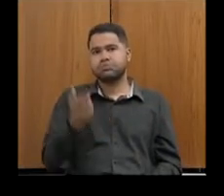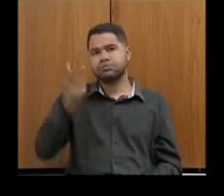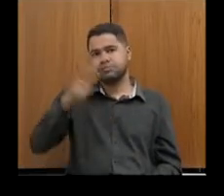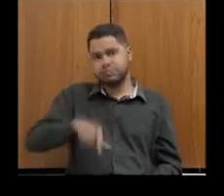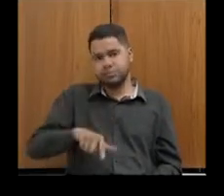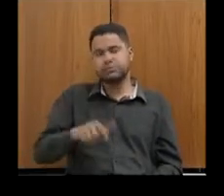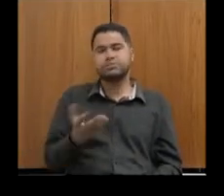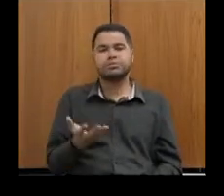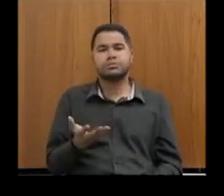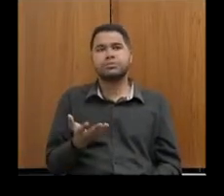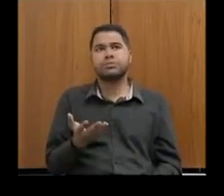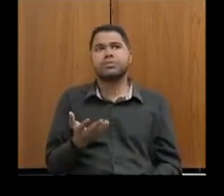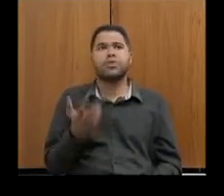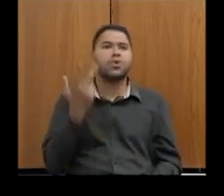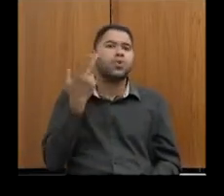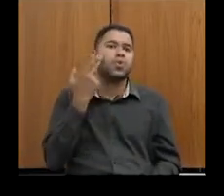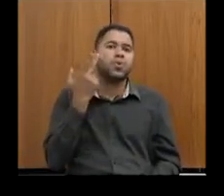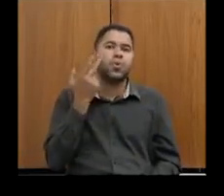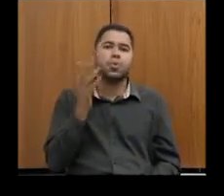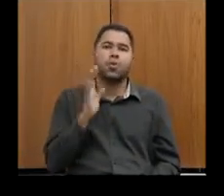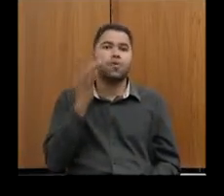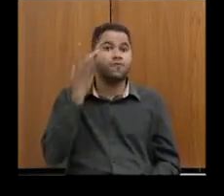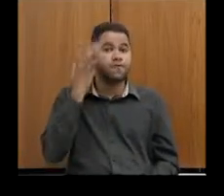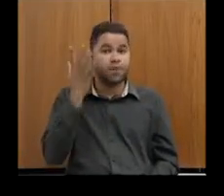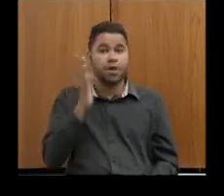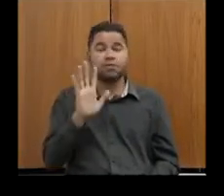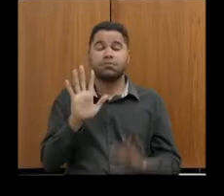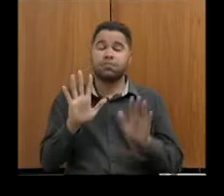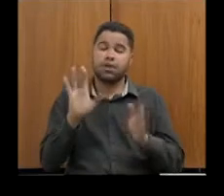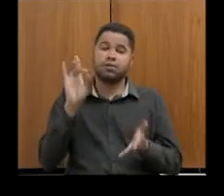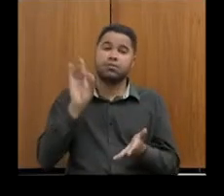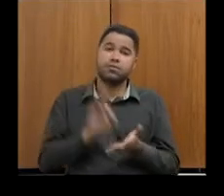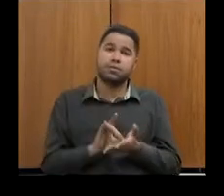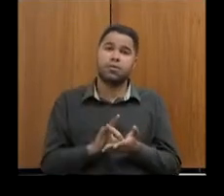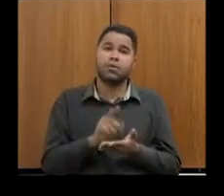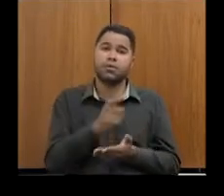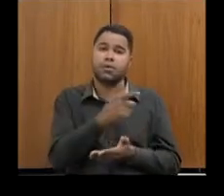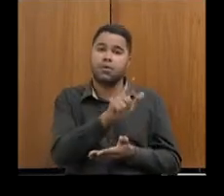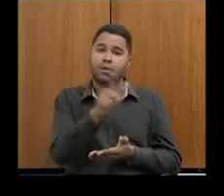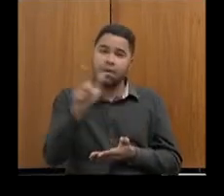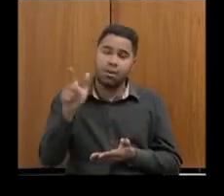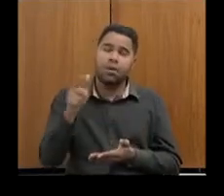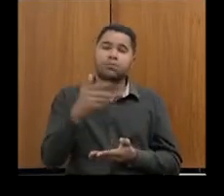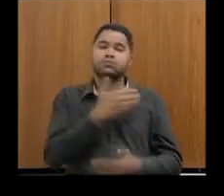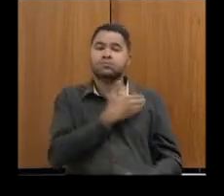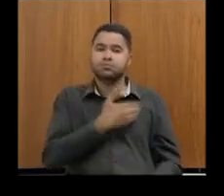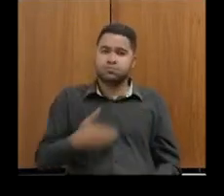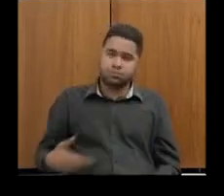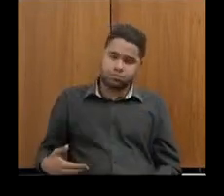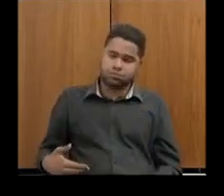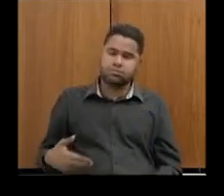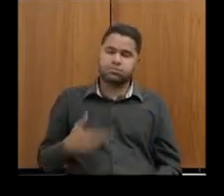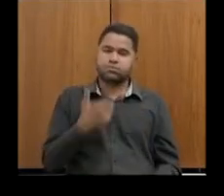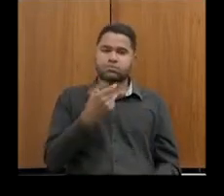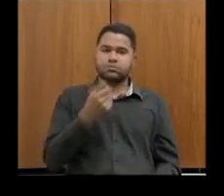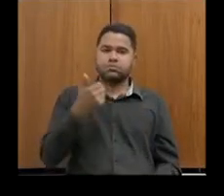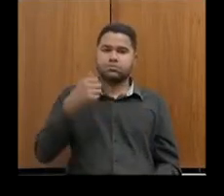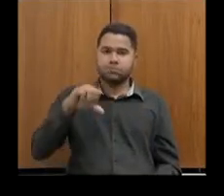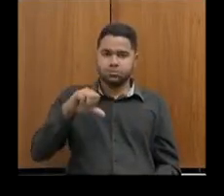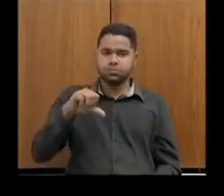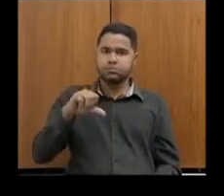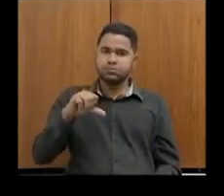é algo comum, não é algo fácil, o fato é que outros estados que em 2019 estavam em condição